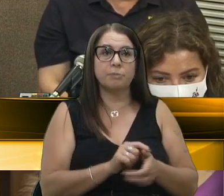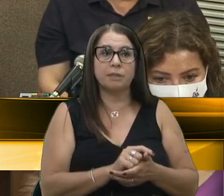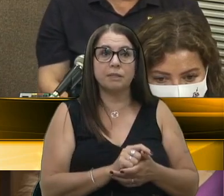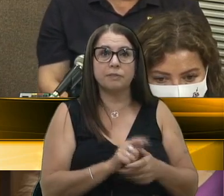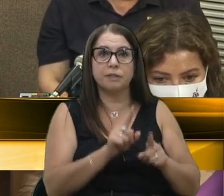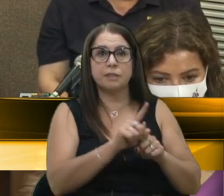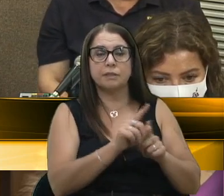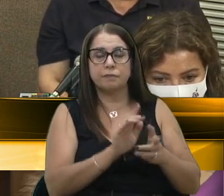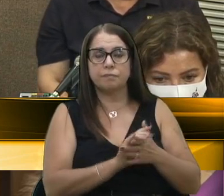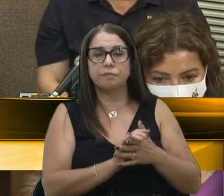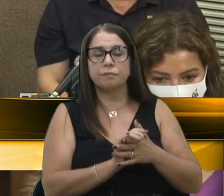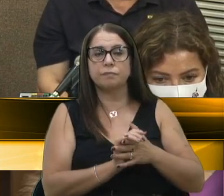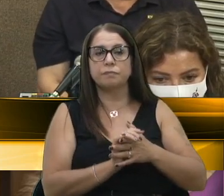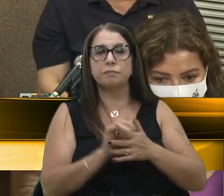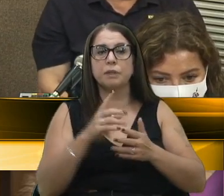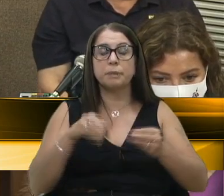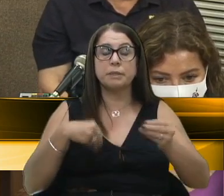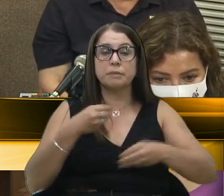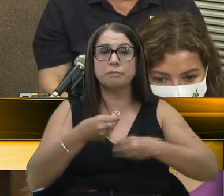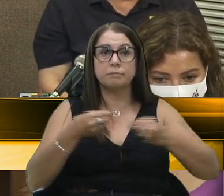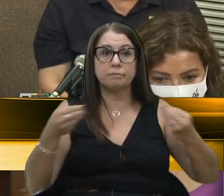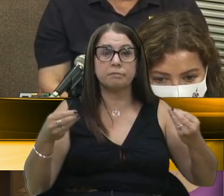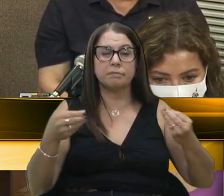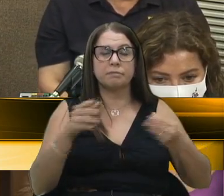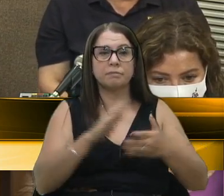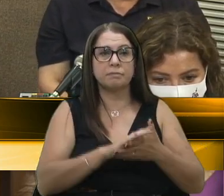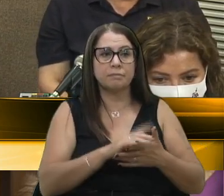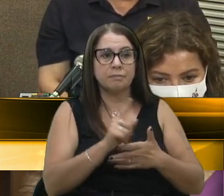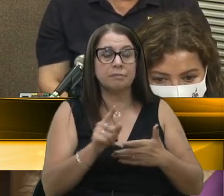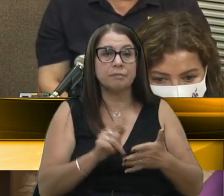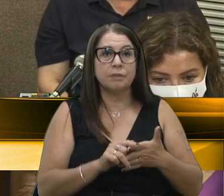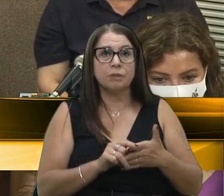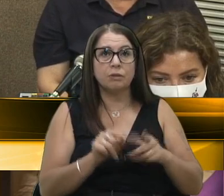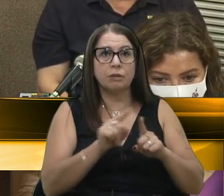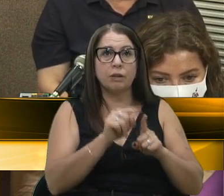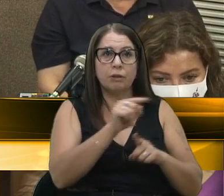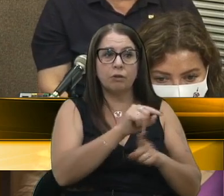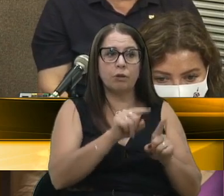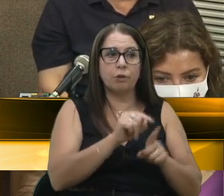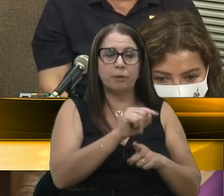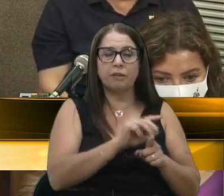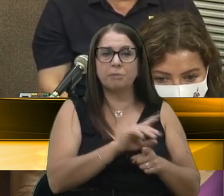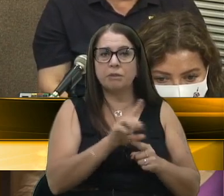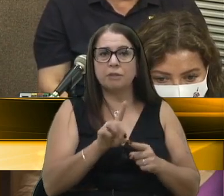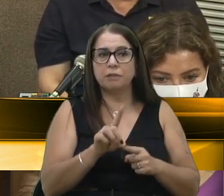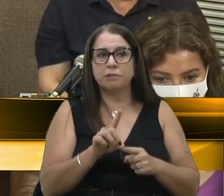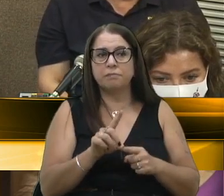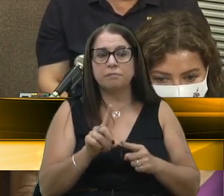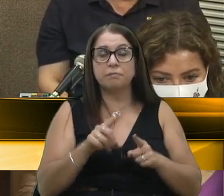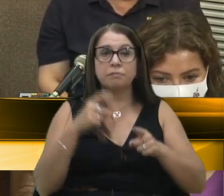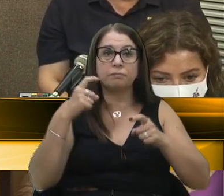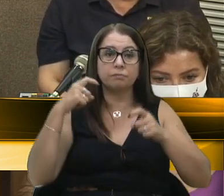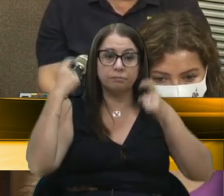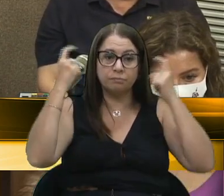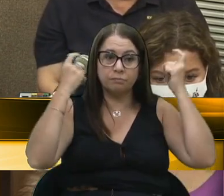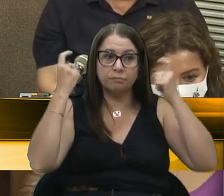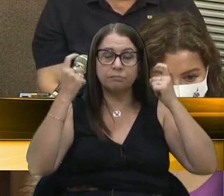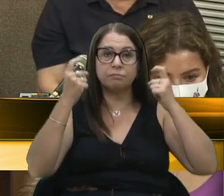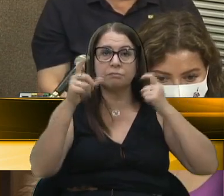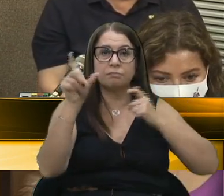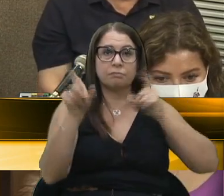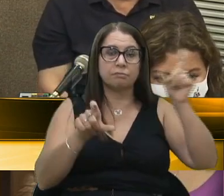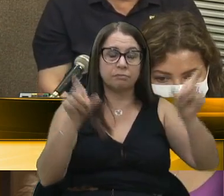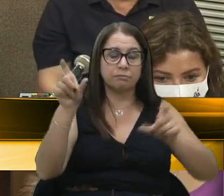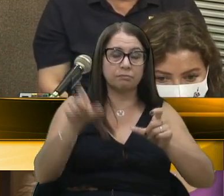campanha, a minha sensibilidade em relação às pessoas. Então, nós temos que dar atenção e nós estamos preocupados com essas pessoas,